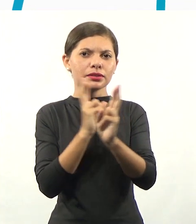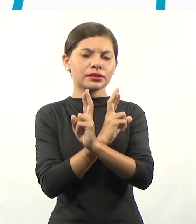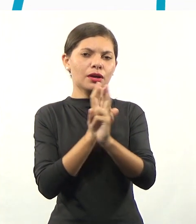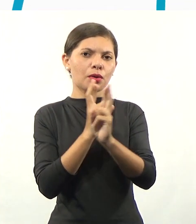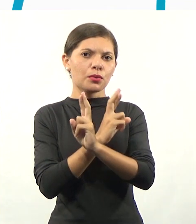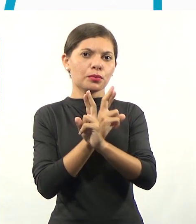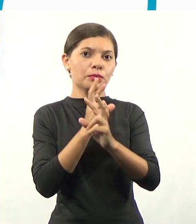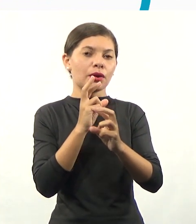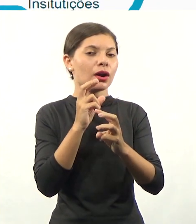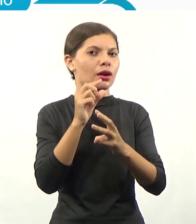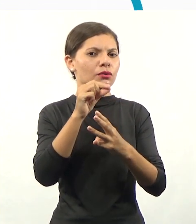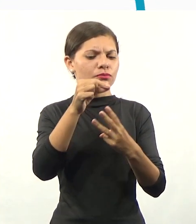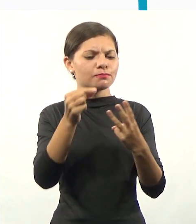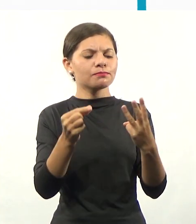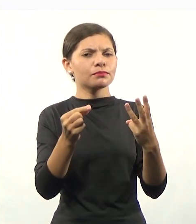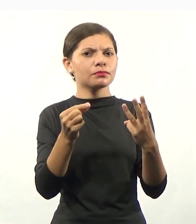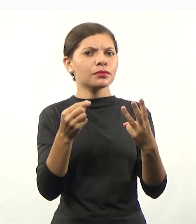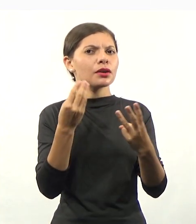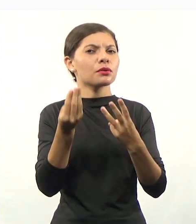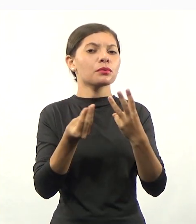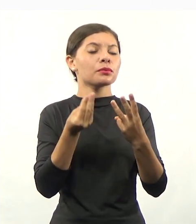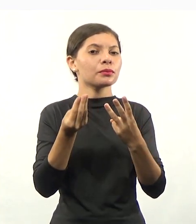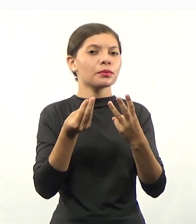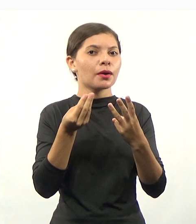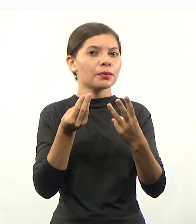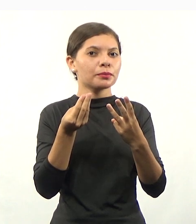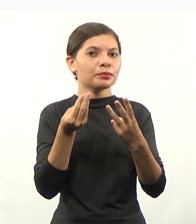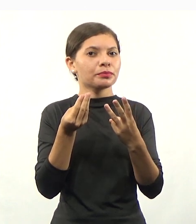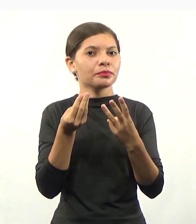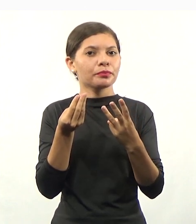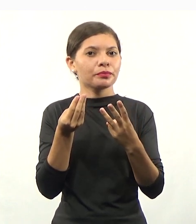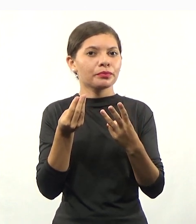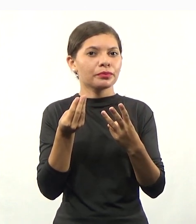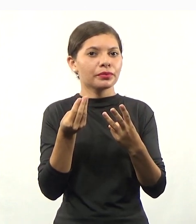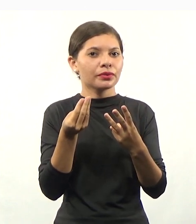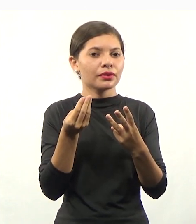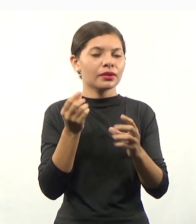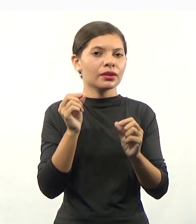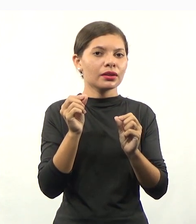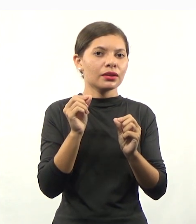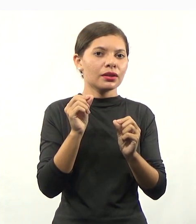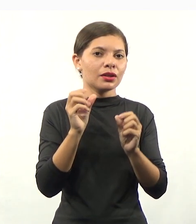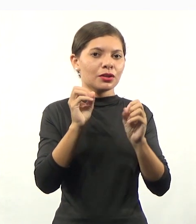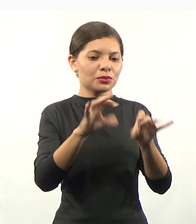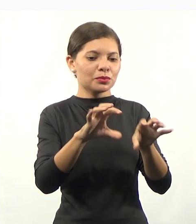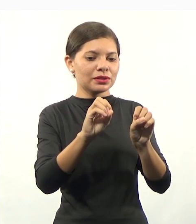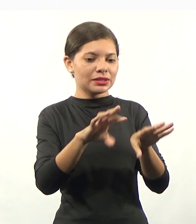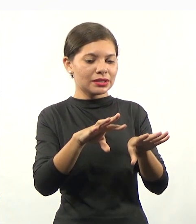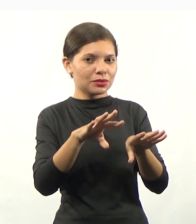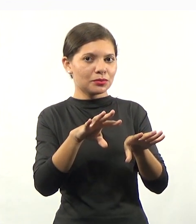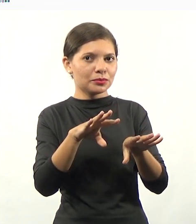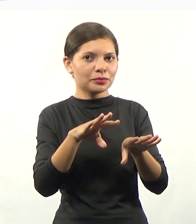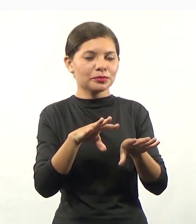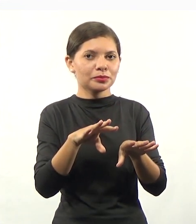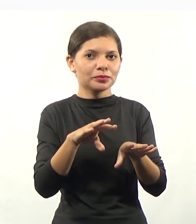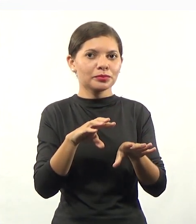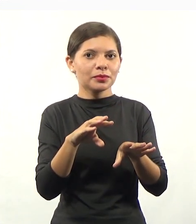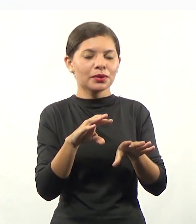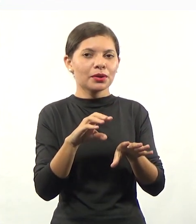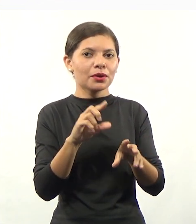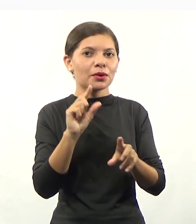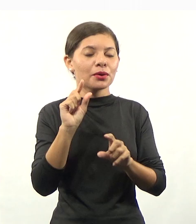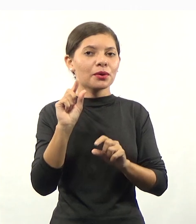outro tripé. Qual que é o outro tripé? O outro tripé do nosso ensino, ai, a gente vai ficar nessa dança aqui, hein,